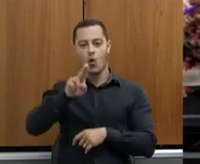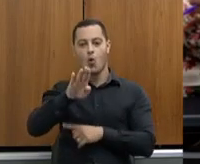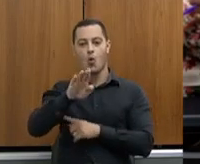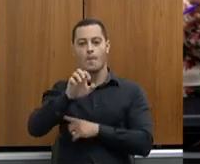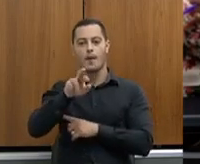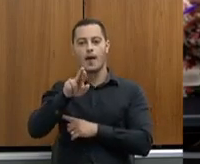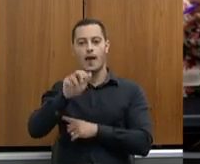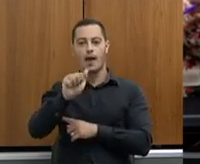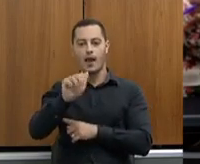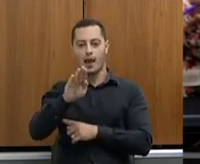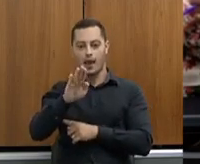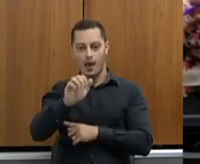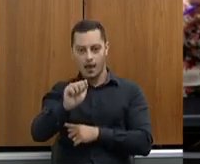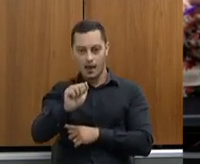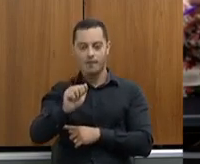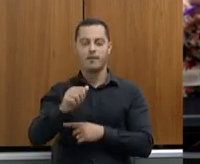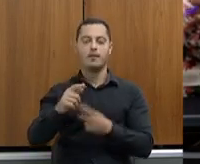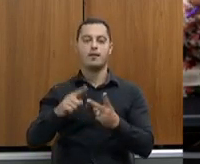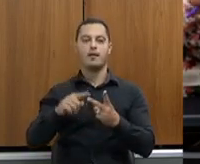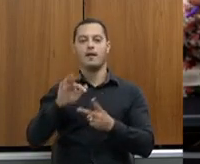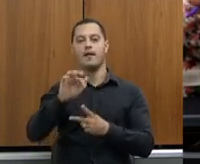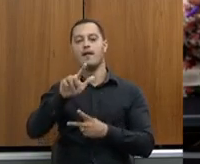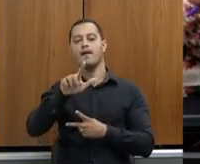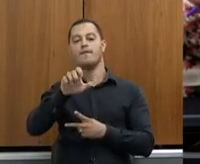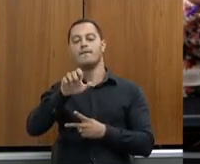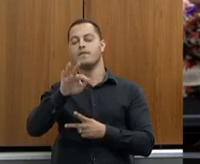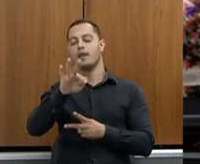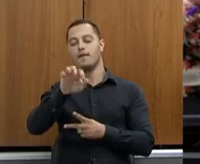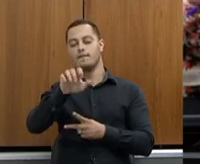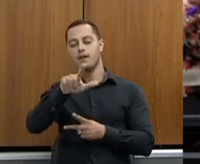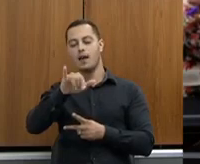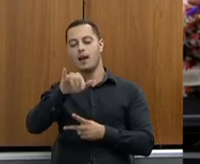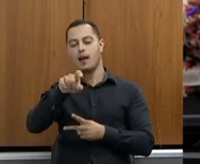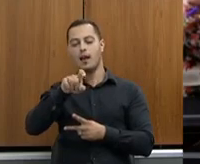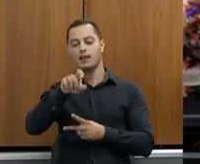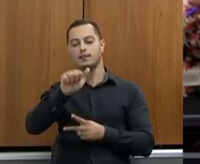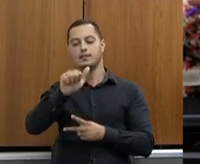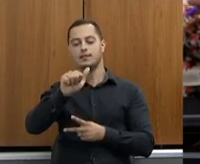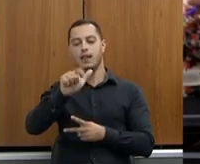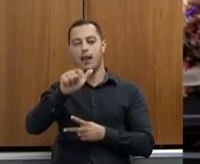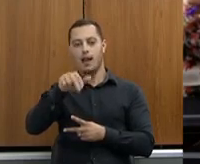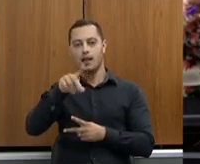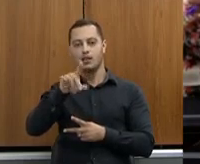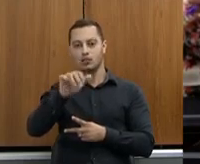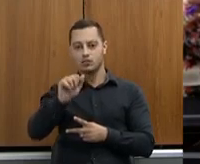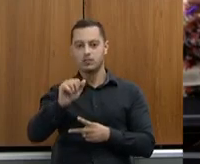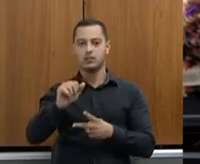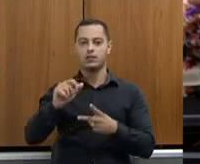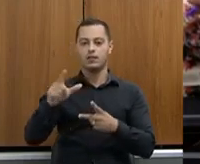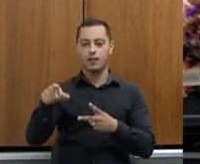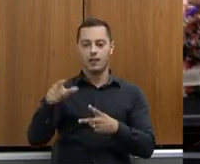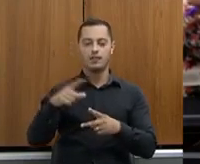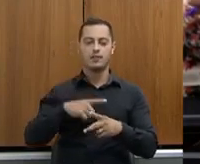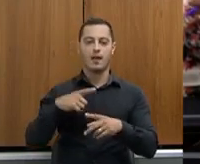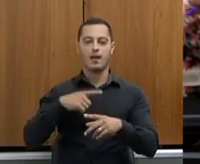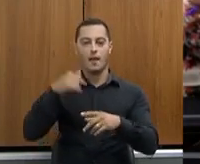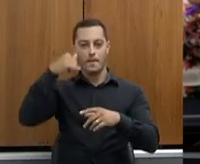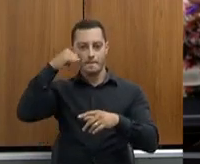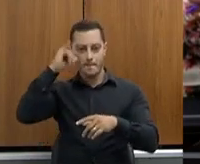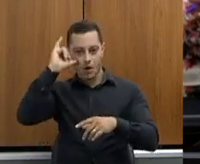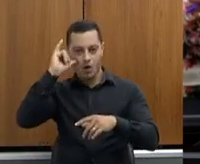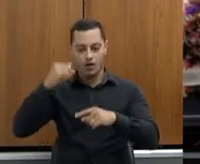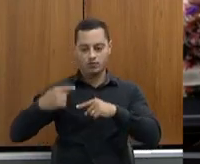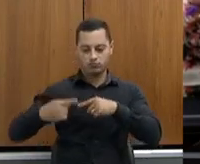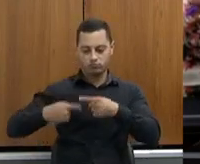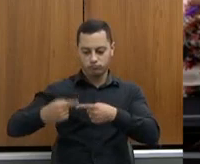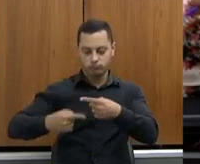pura nisso, a fazenda de Felislândia, onde a gente trabalha com bovinocultura de leite, bovinocultura de corte, cruzamentos e melhoramento